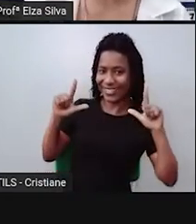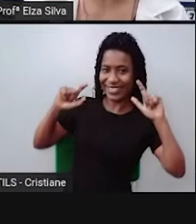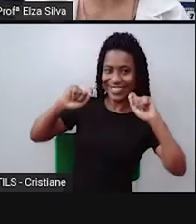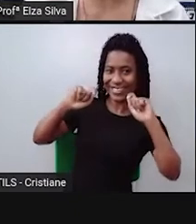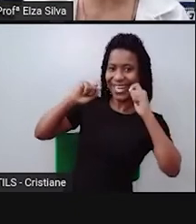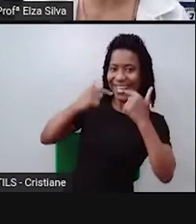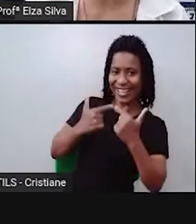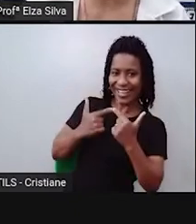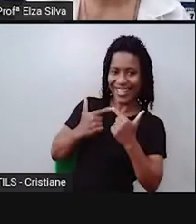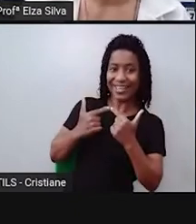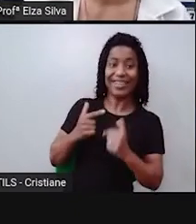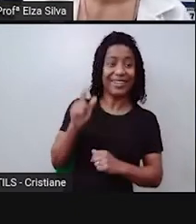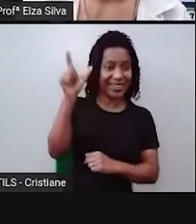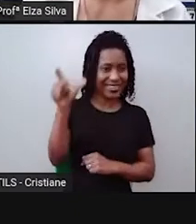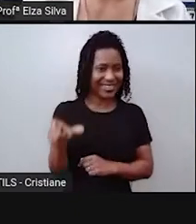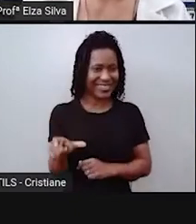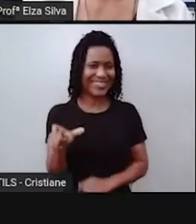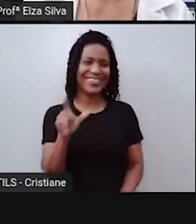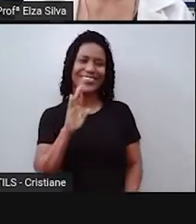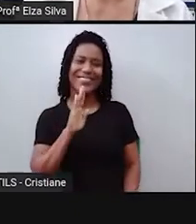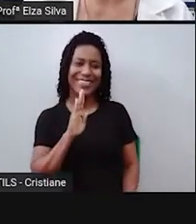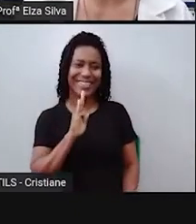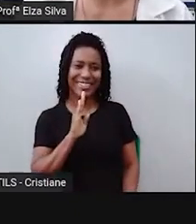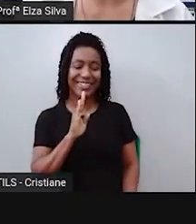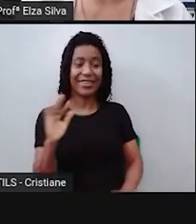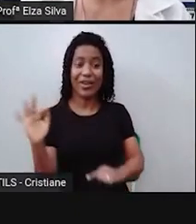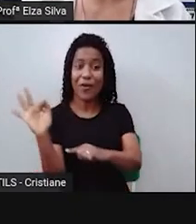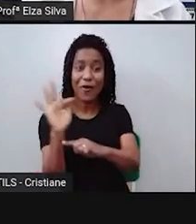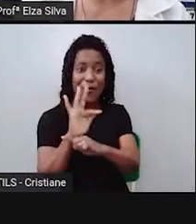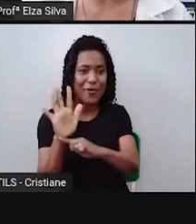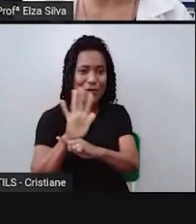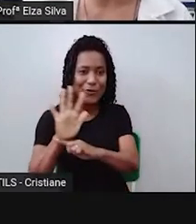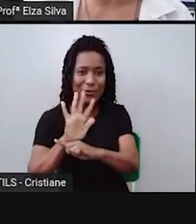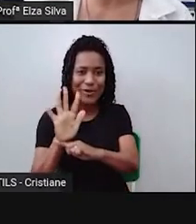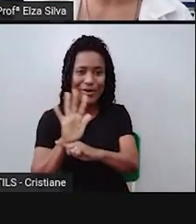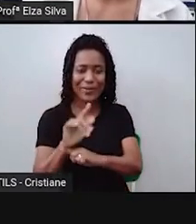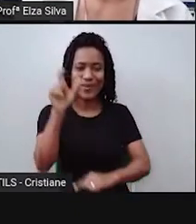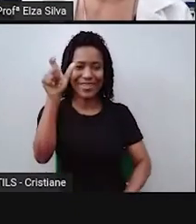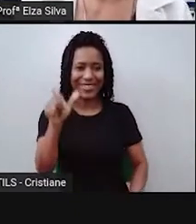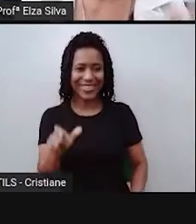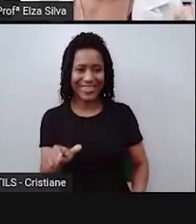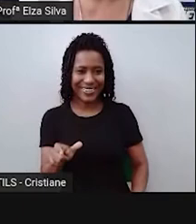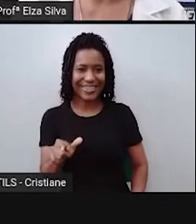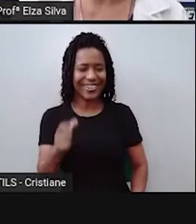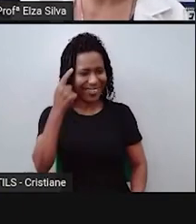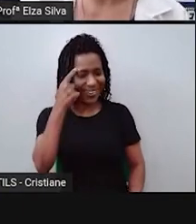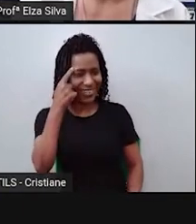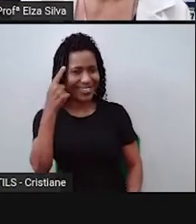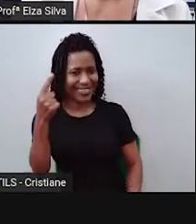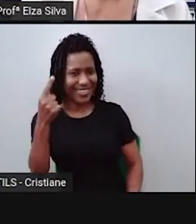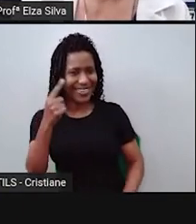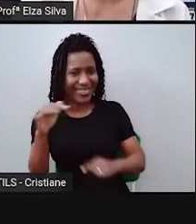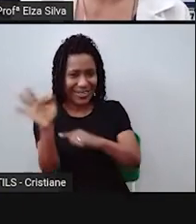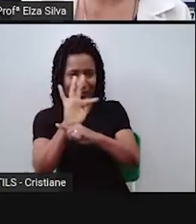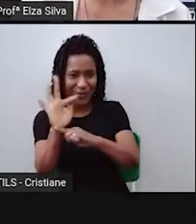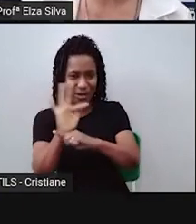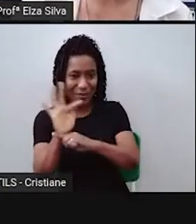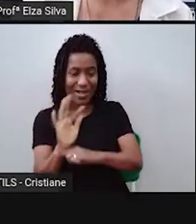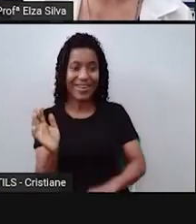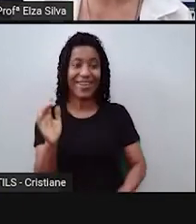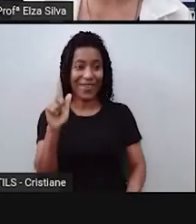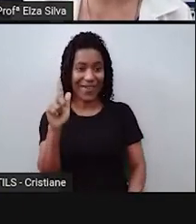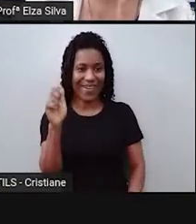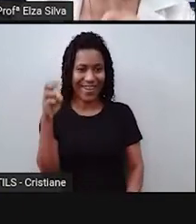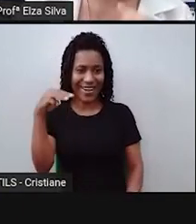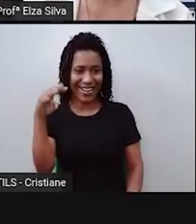conhecido de vocês. Ele é um dos personagens principais daquela série de nome Game